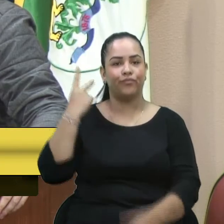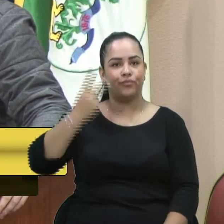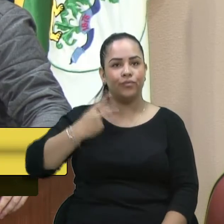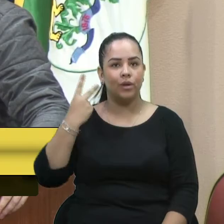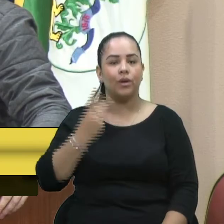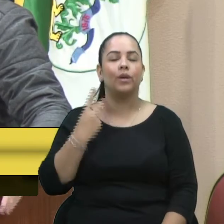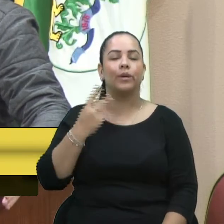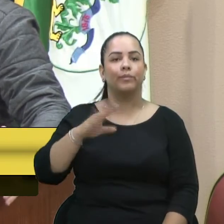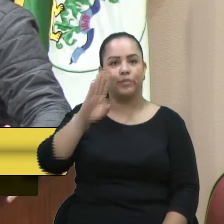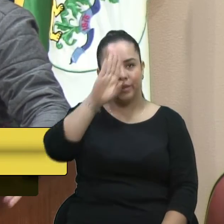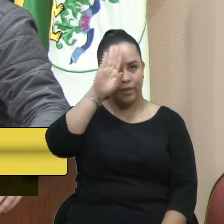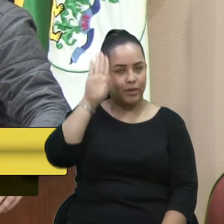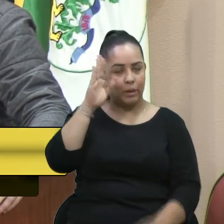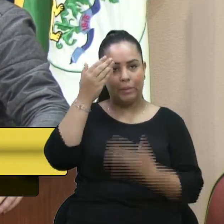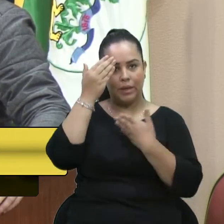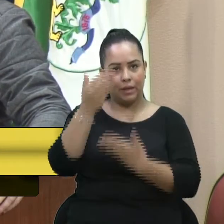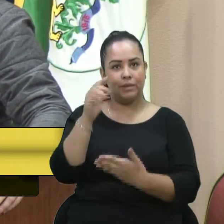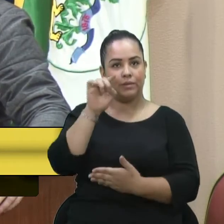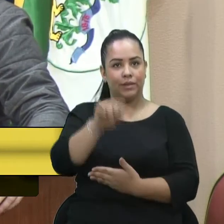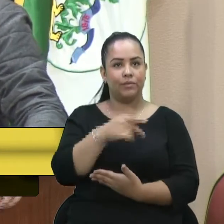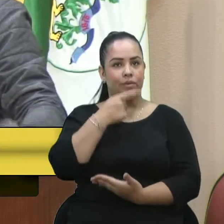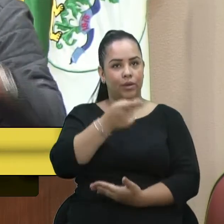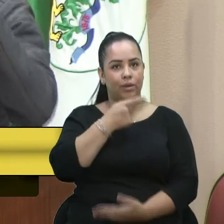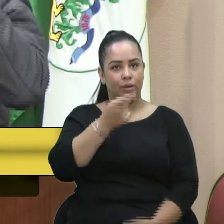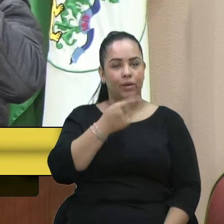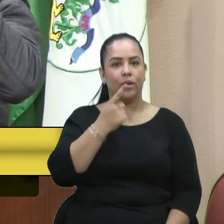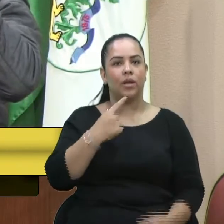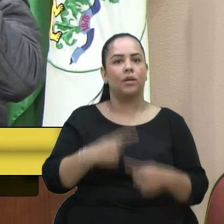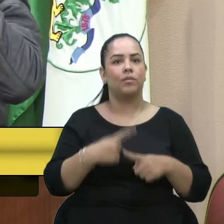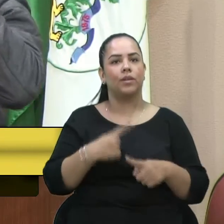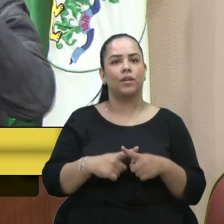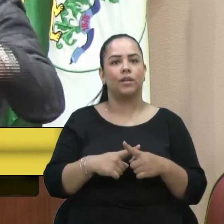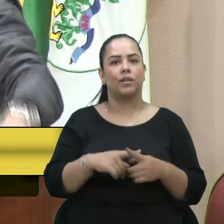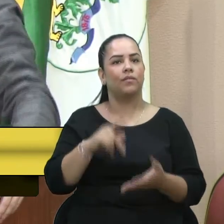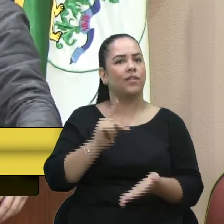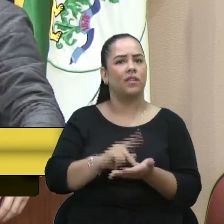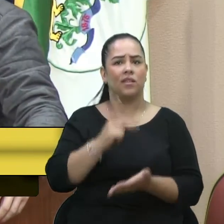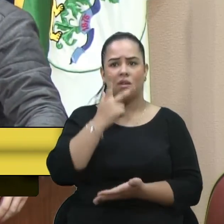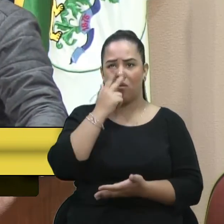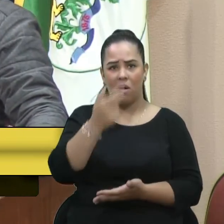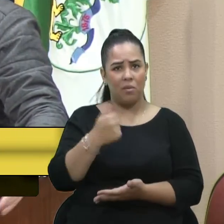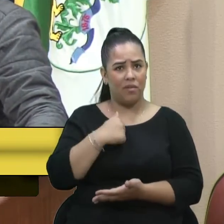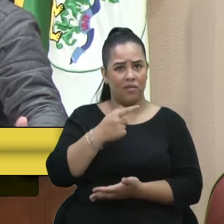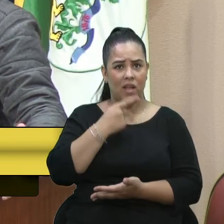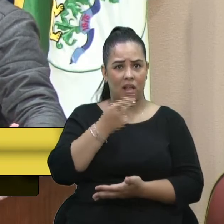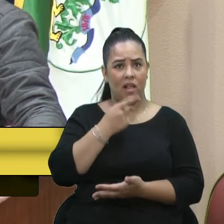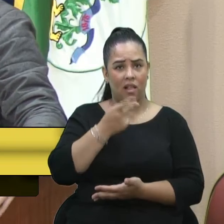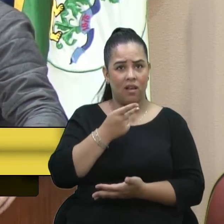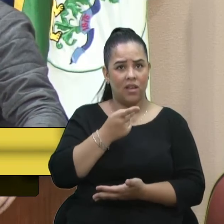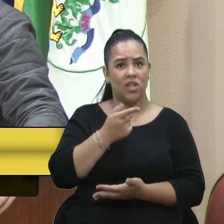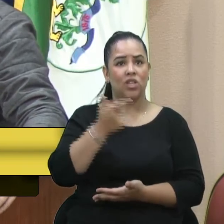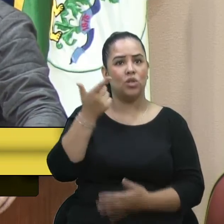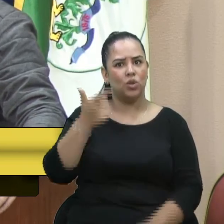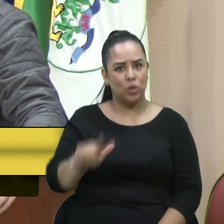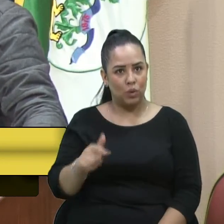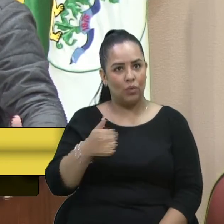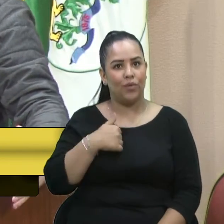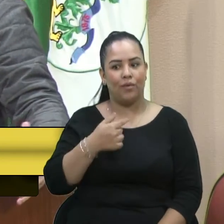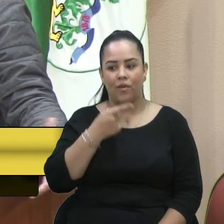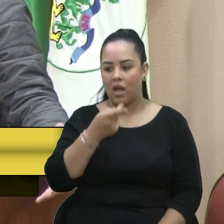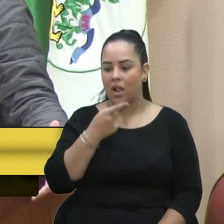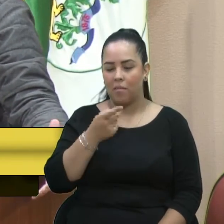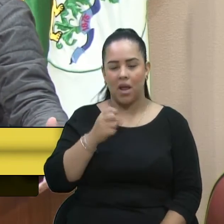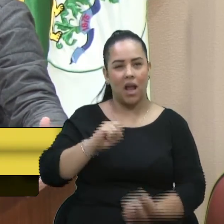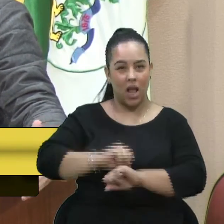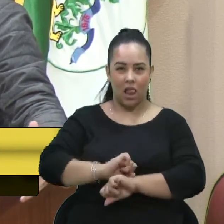E só dizer que, na verdade, é como eu citei e reforço novamente, para ficar mais